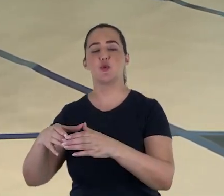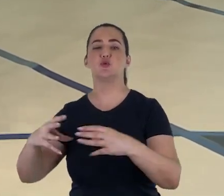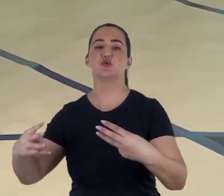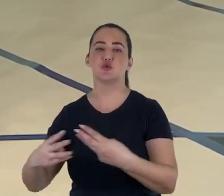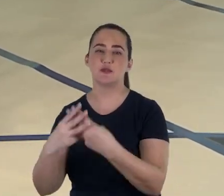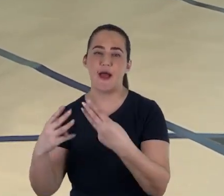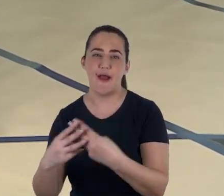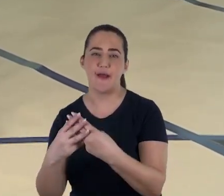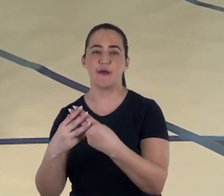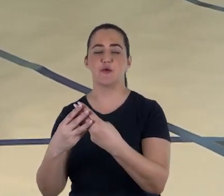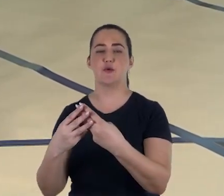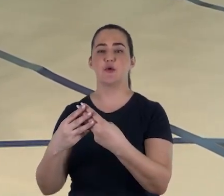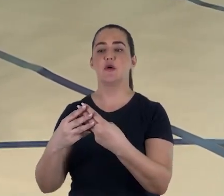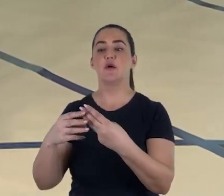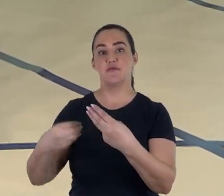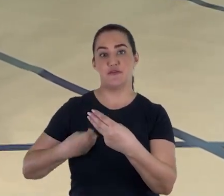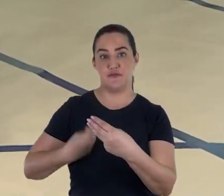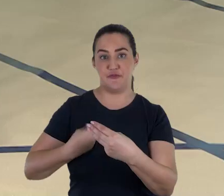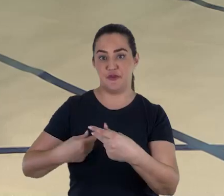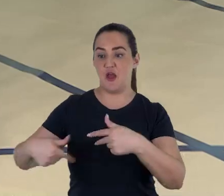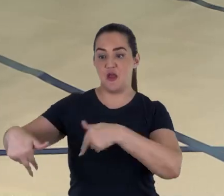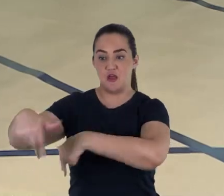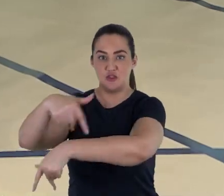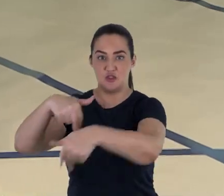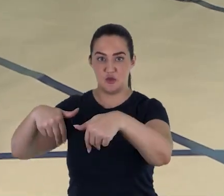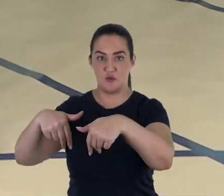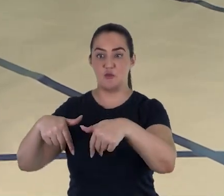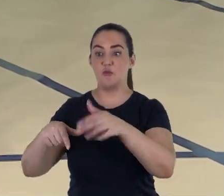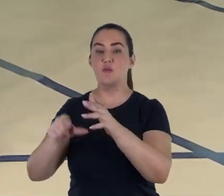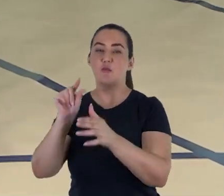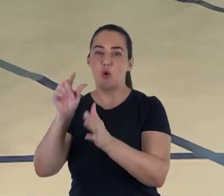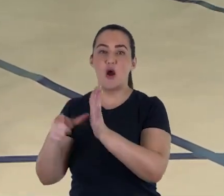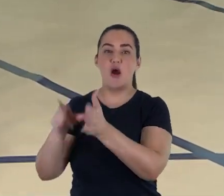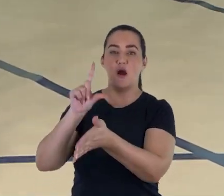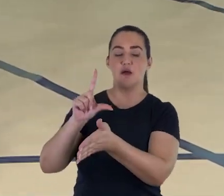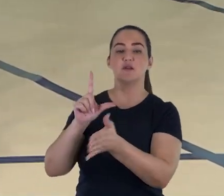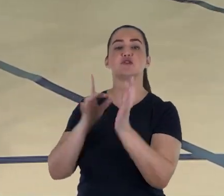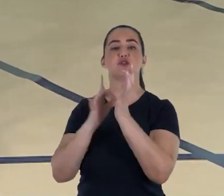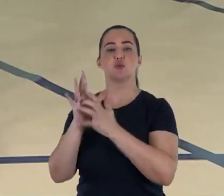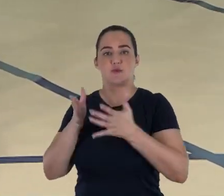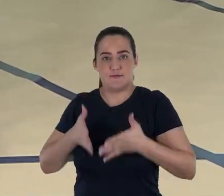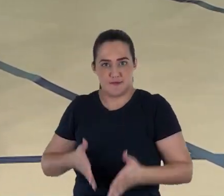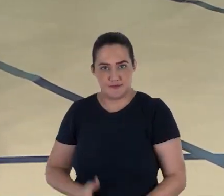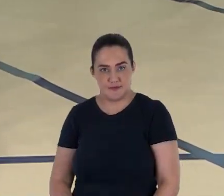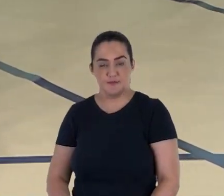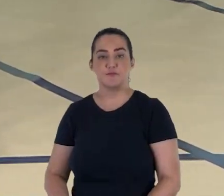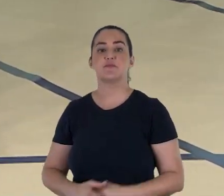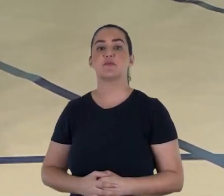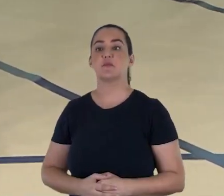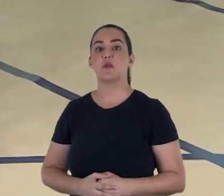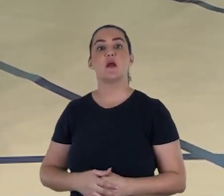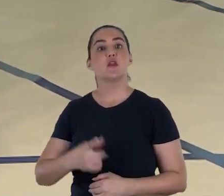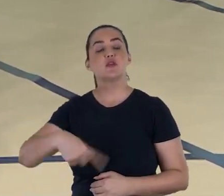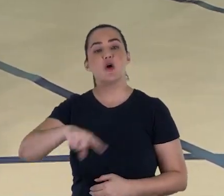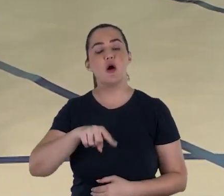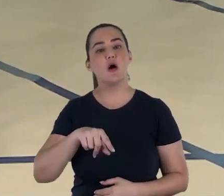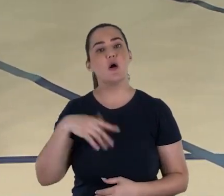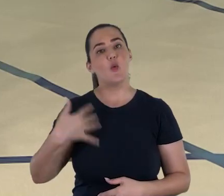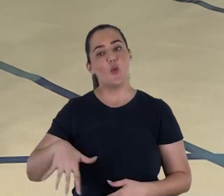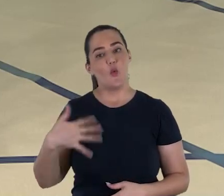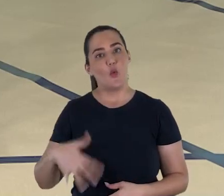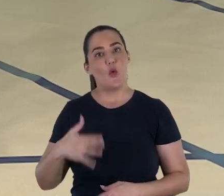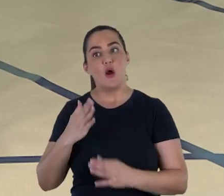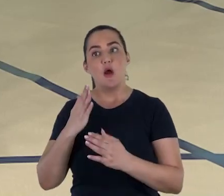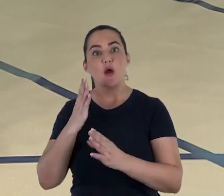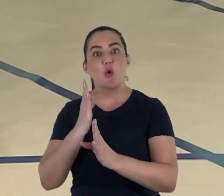essênios, habitando na região mesmo antes do nascimento de Jesus, nós devemos admitir que é surpreendente que